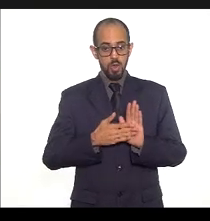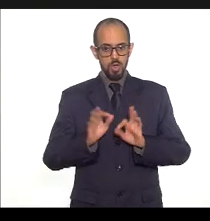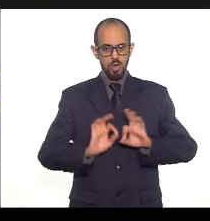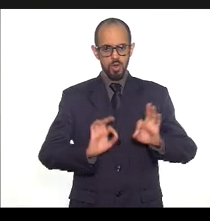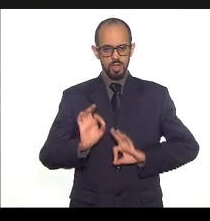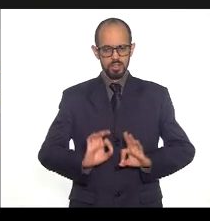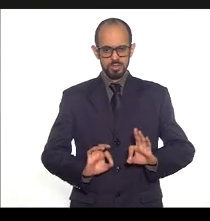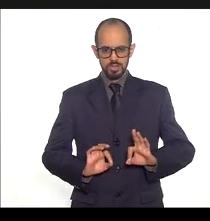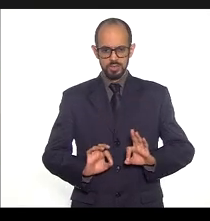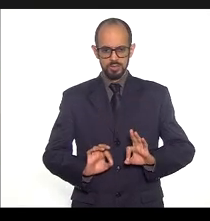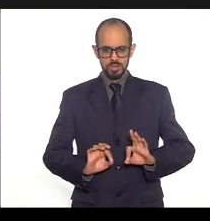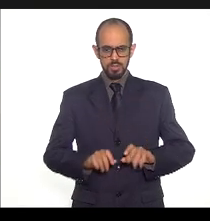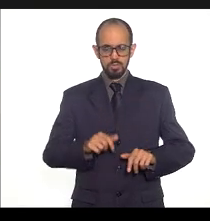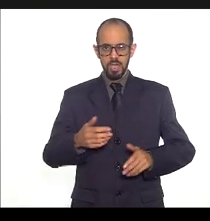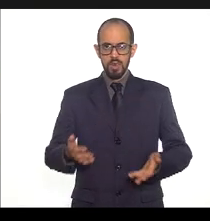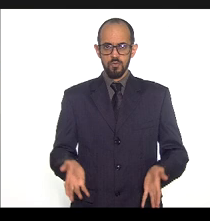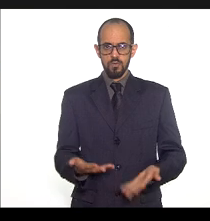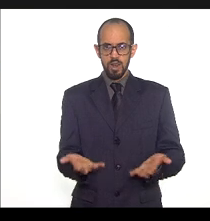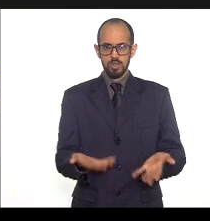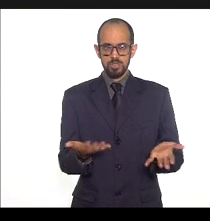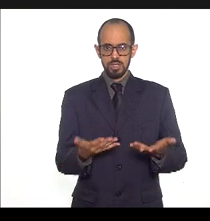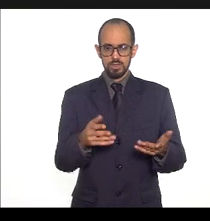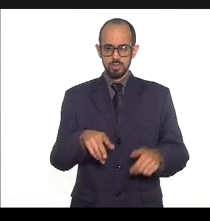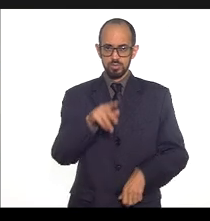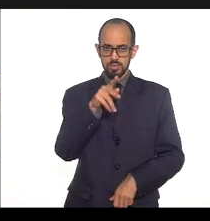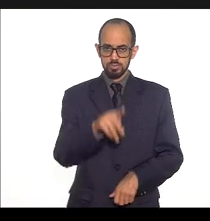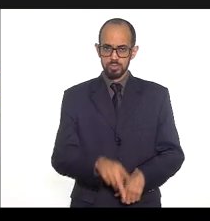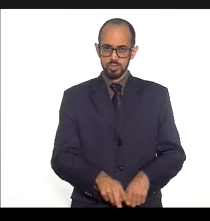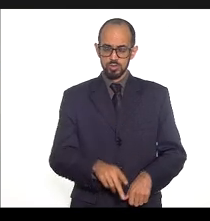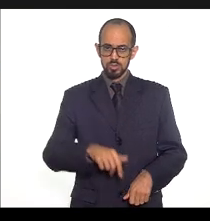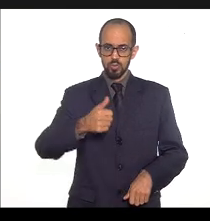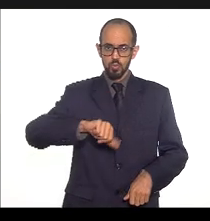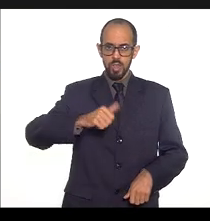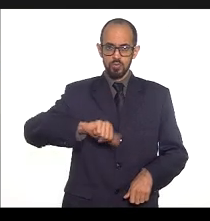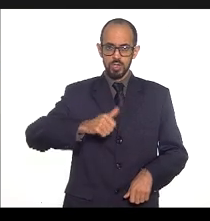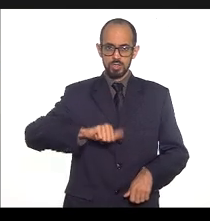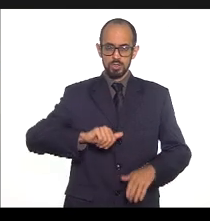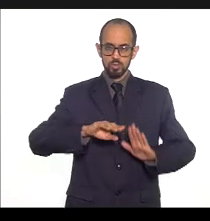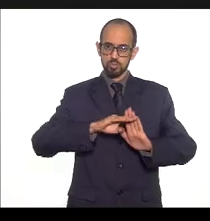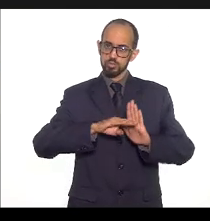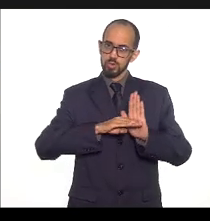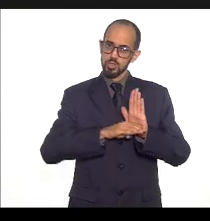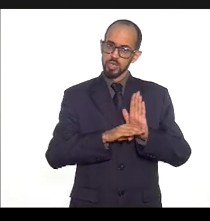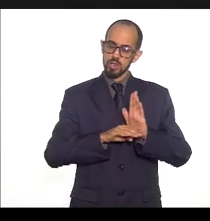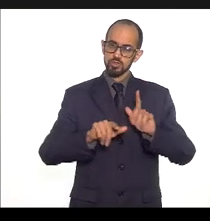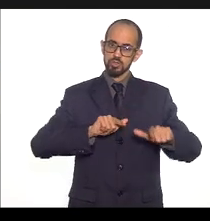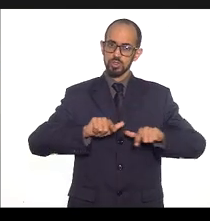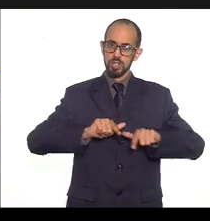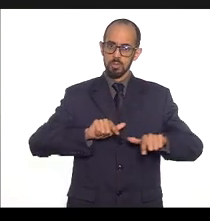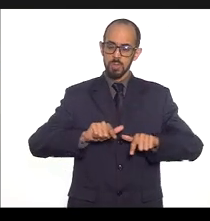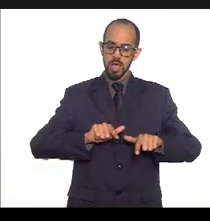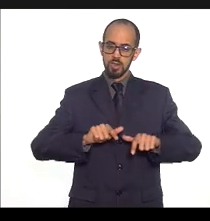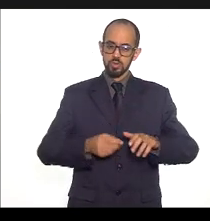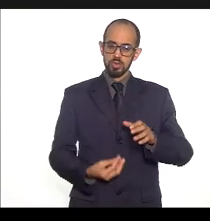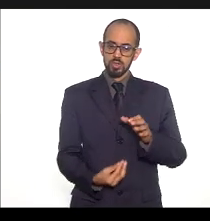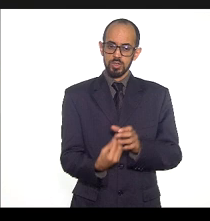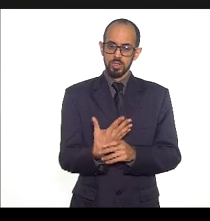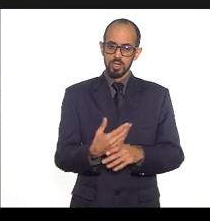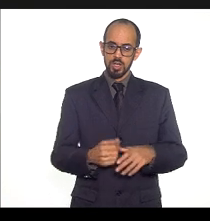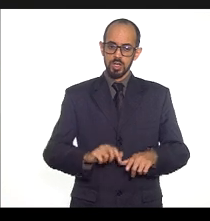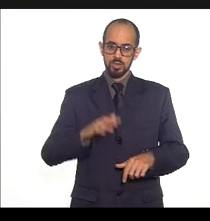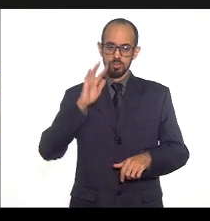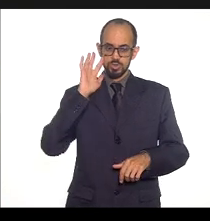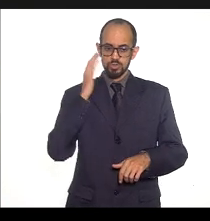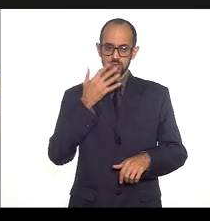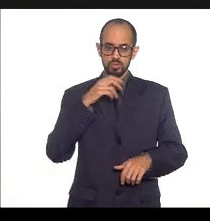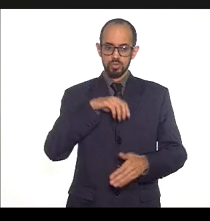organizacional para a valorização das pessoas e qualificação dos processos de trabalho impactando na resolutividade da SESRJ